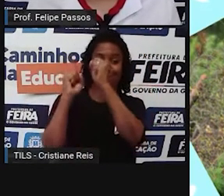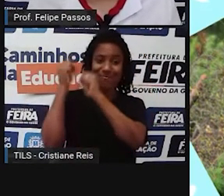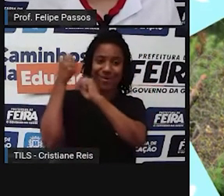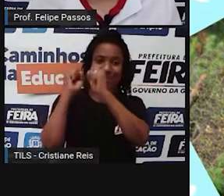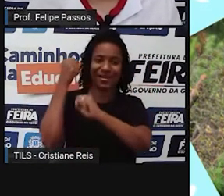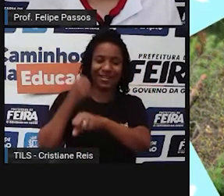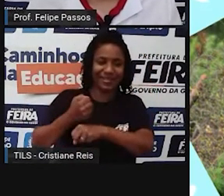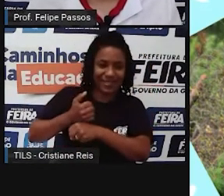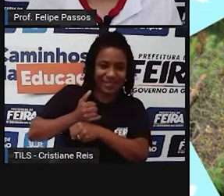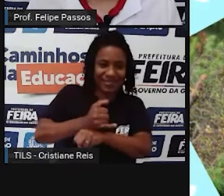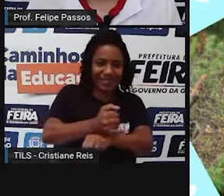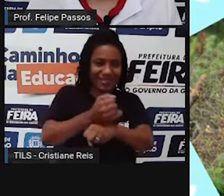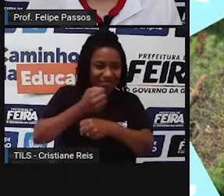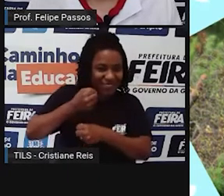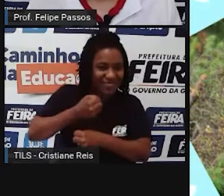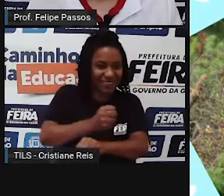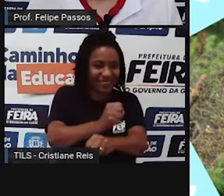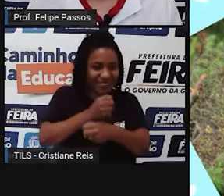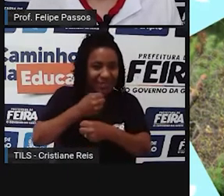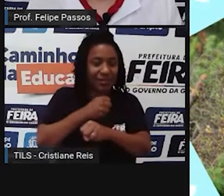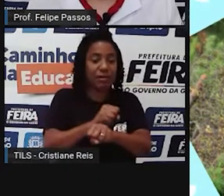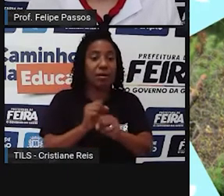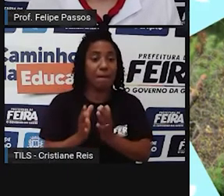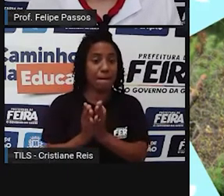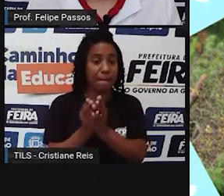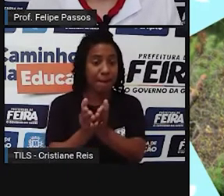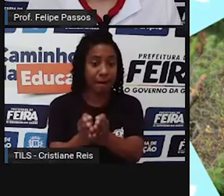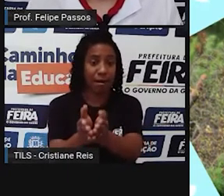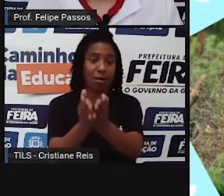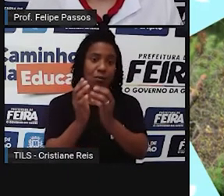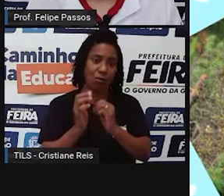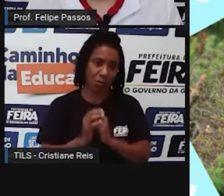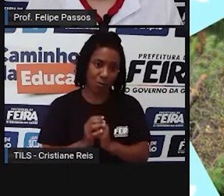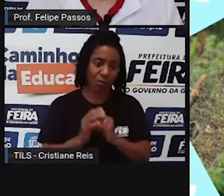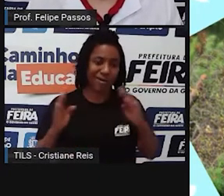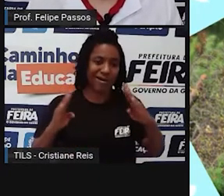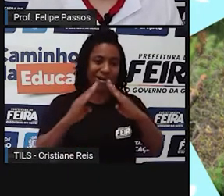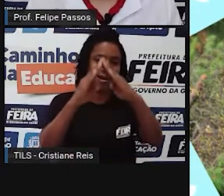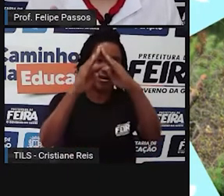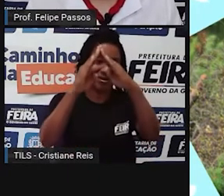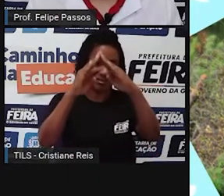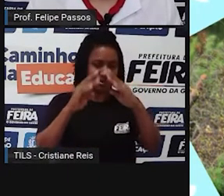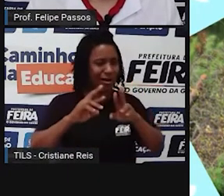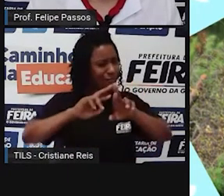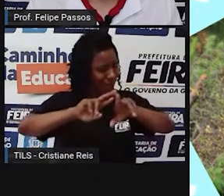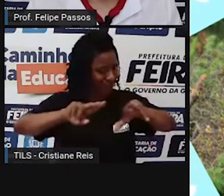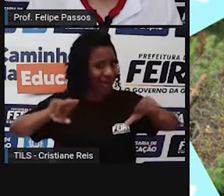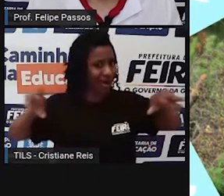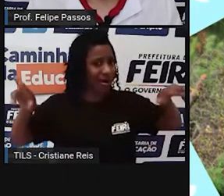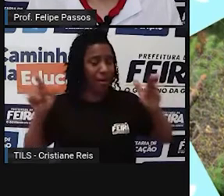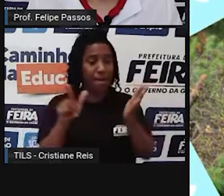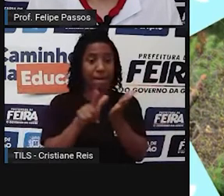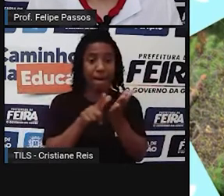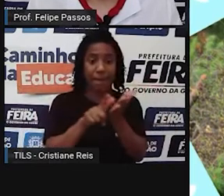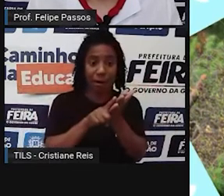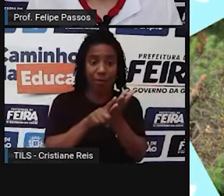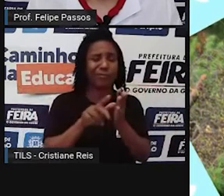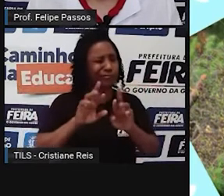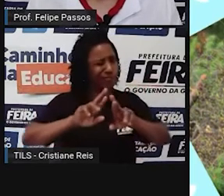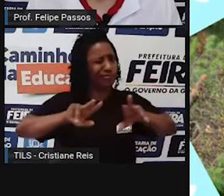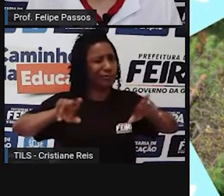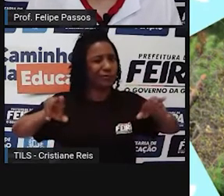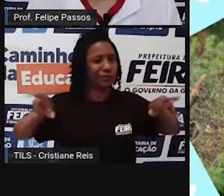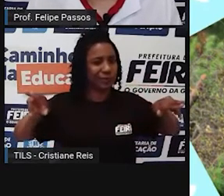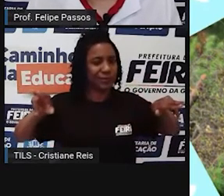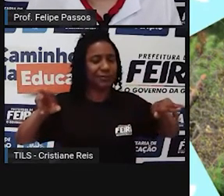dessas coisas que a gente utiliza a madeira, né? Uma cerca, de repente. Então, a extração de recursos vegetais,